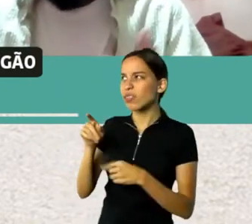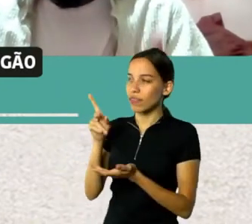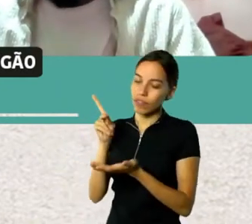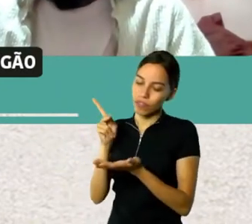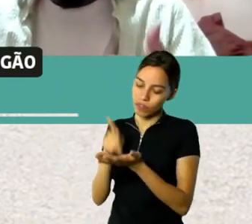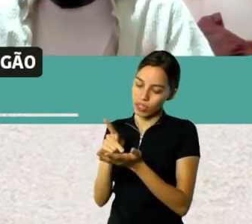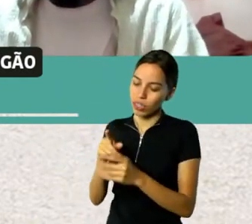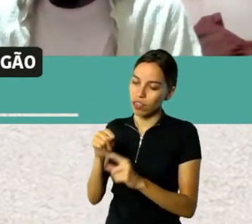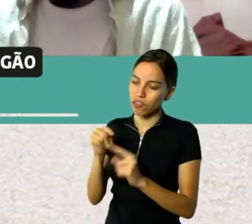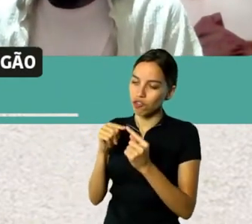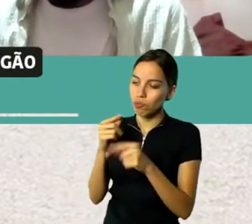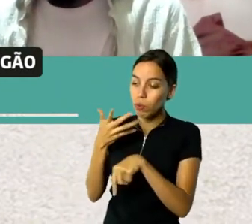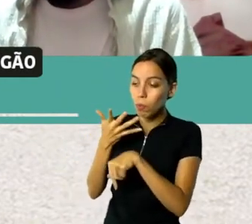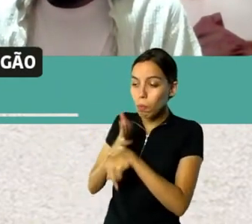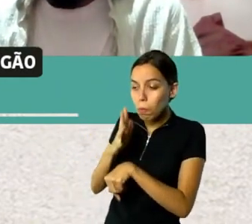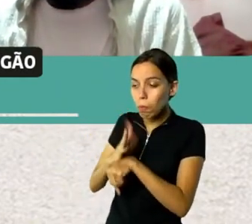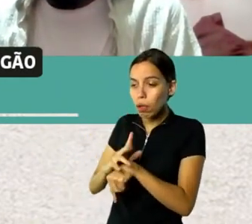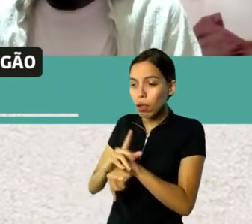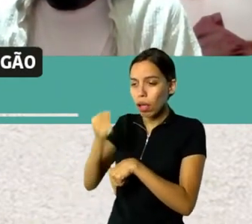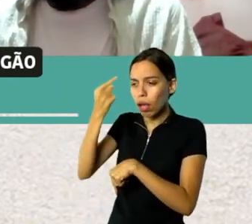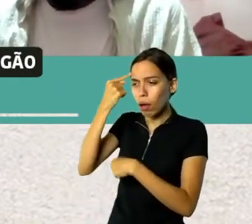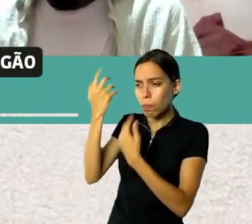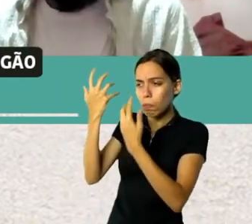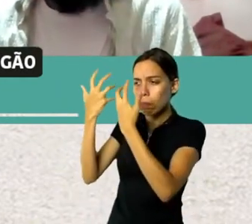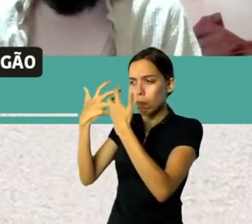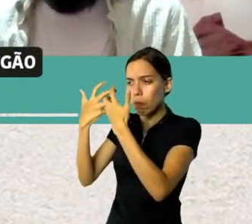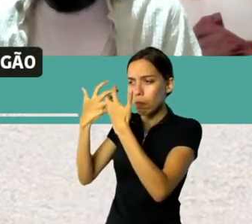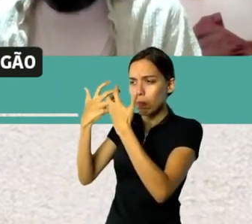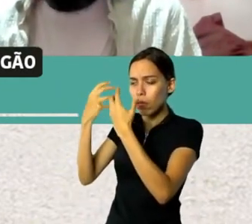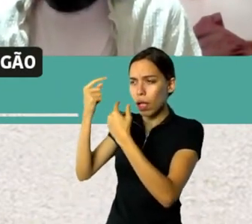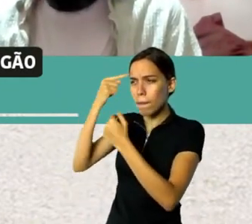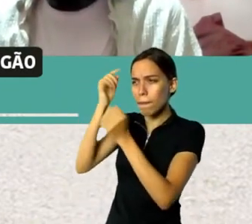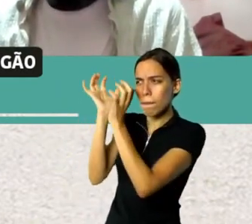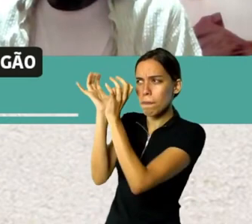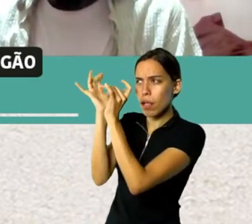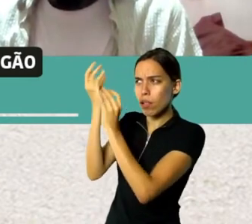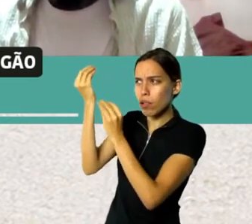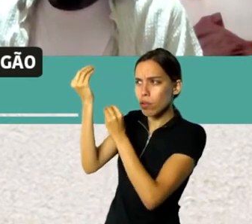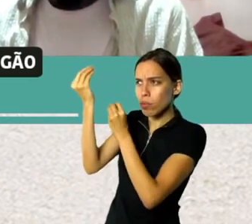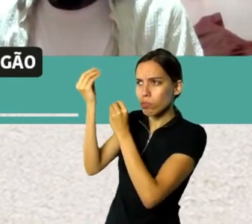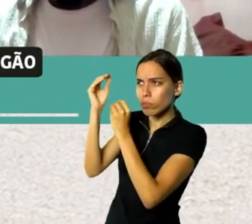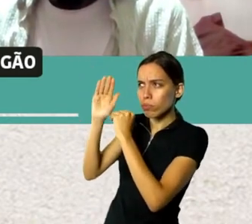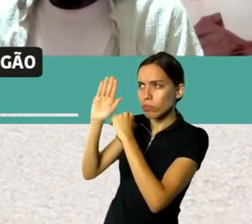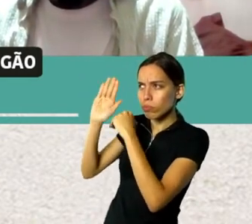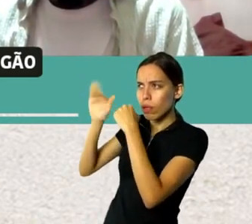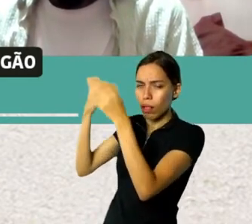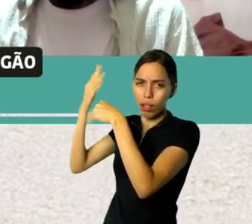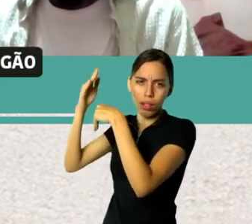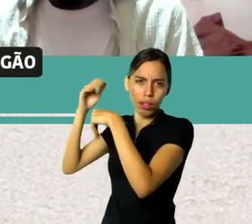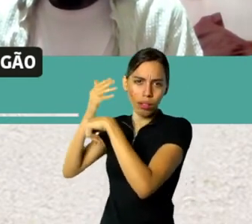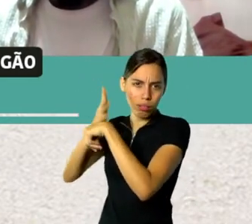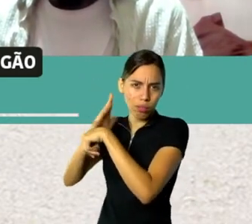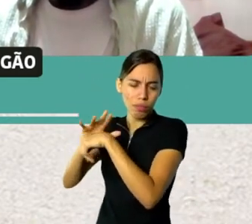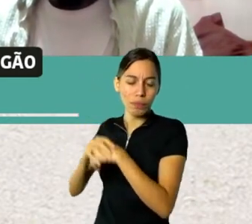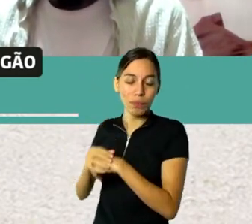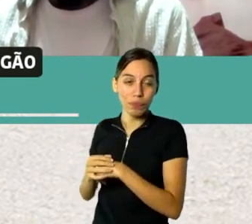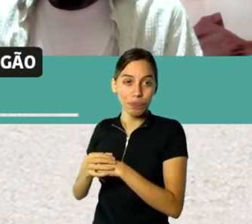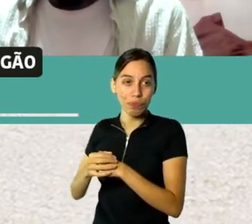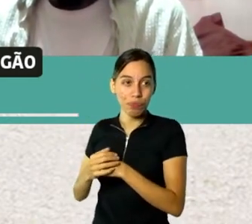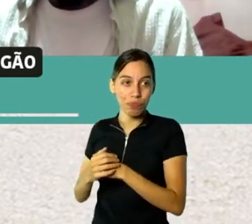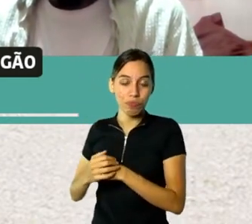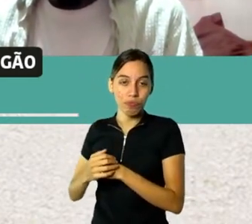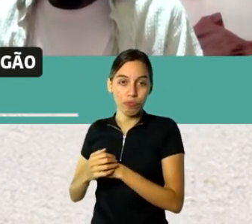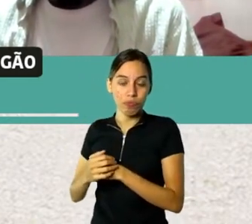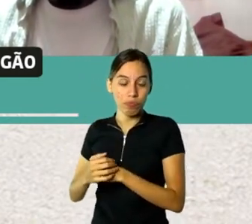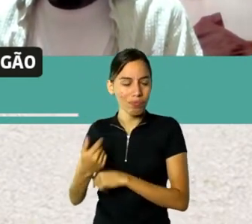vai praticando e ele vai te inspirando a melhorar, acontecer, né? Sim. E o que me